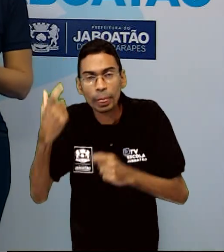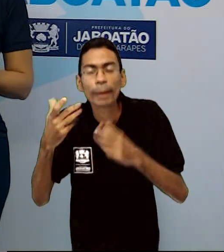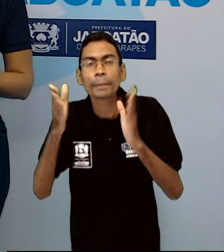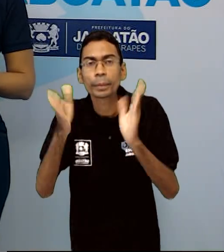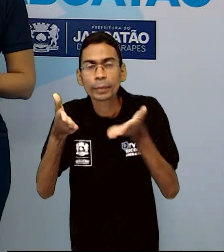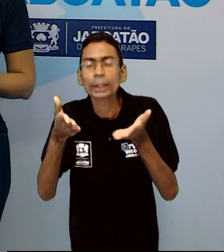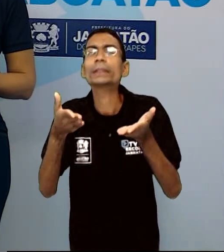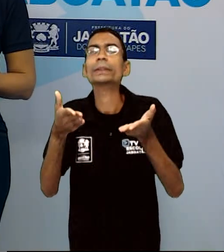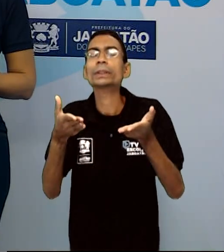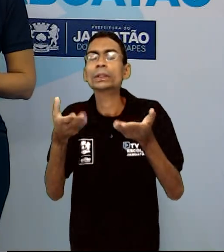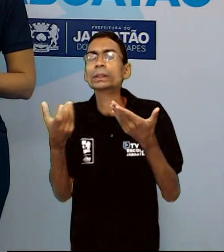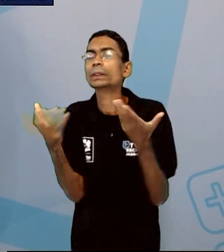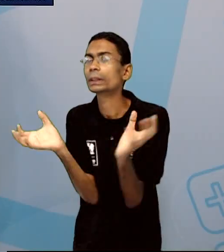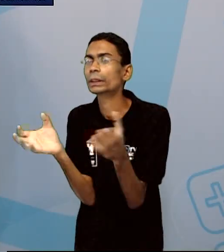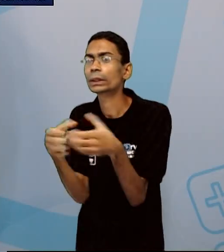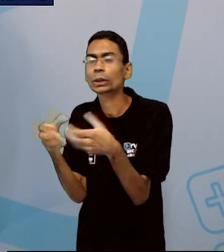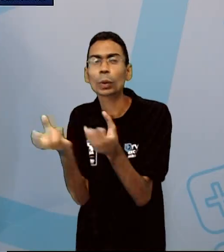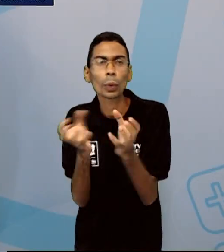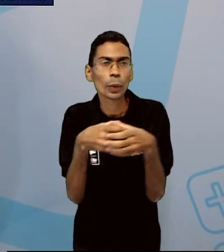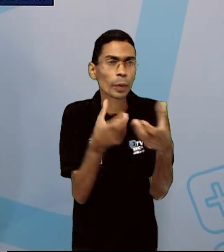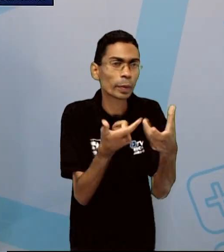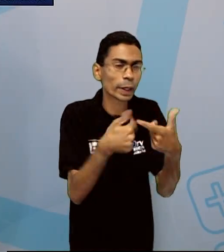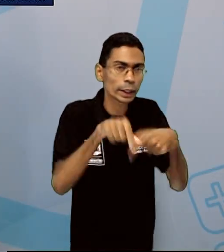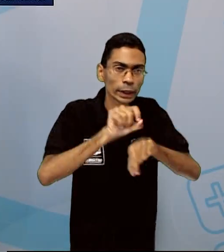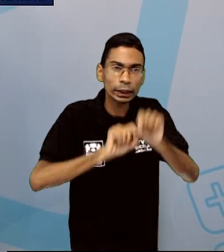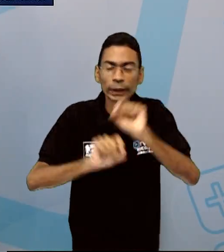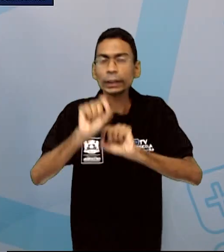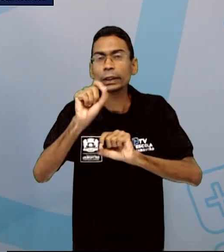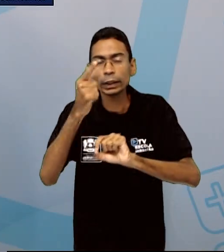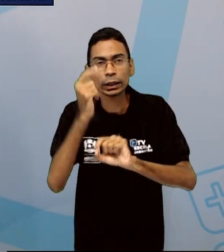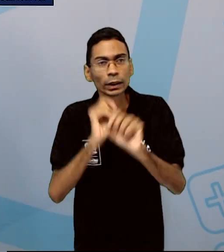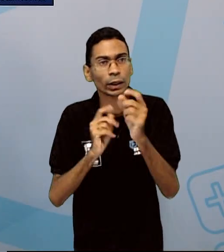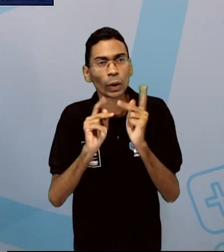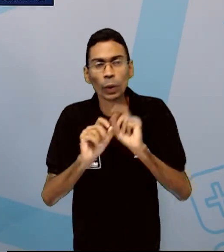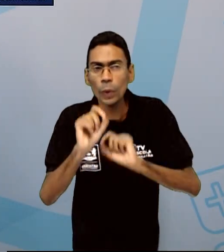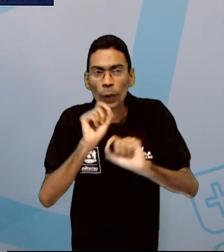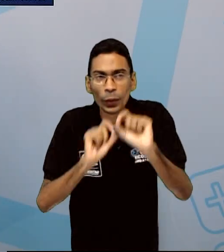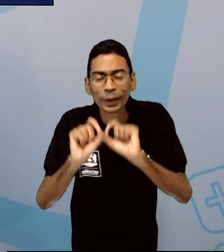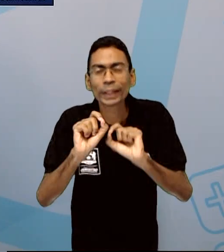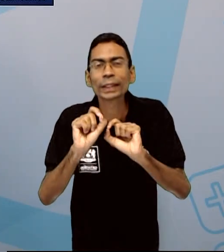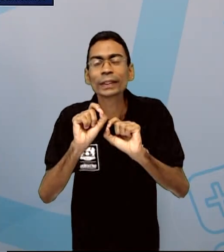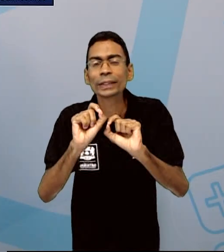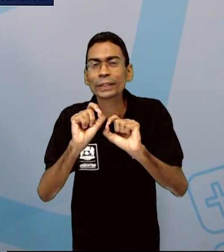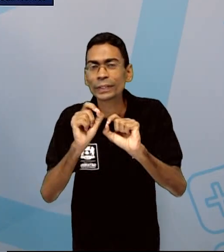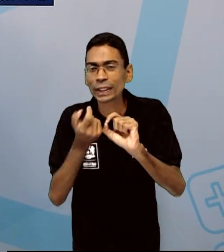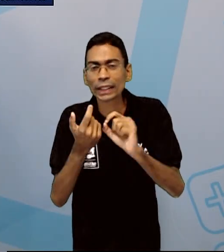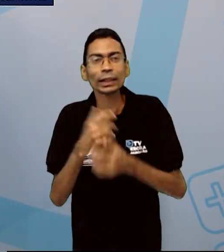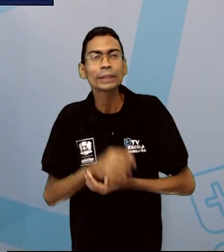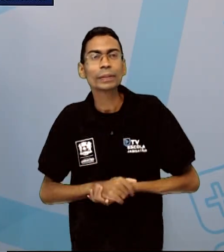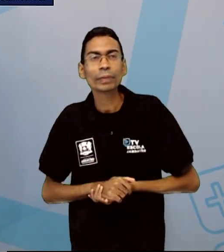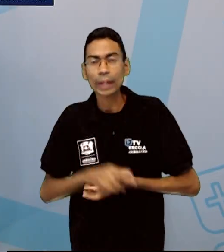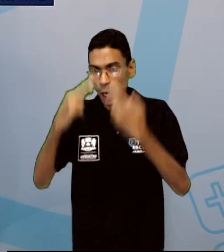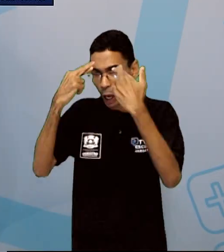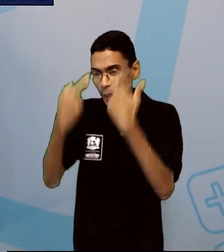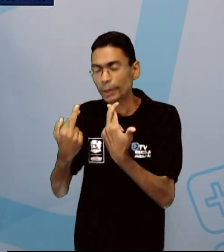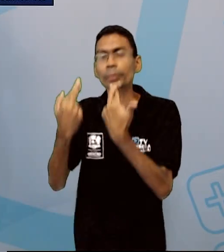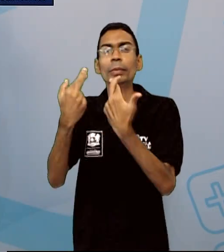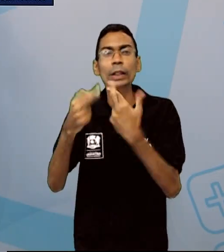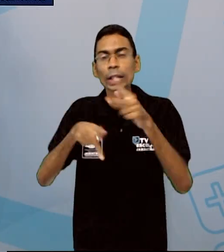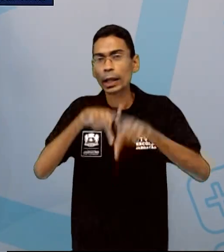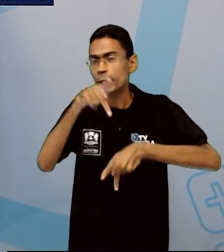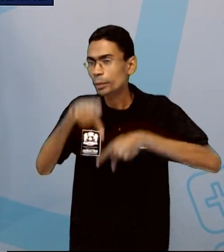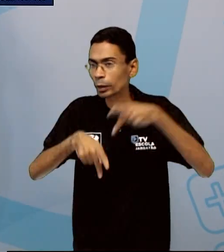O respeito à diversidade é também uma forma de promover a inclusão das pessoas em determinado grupo